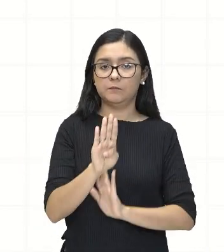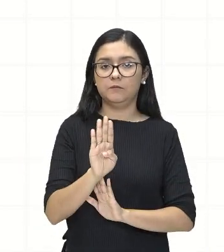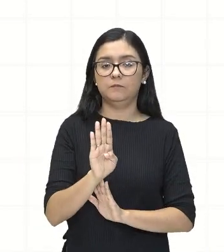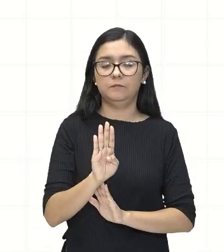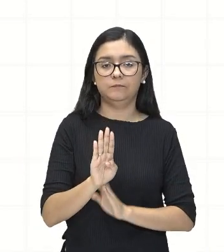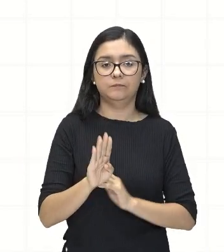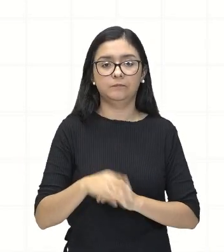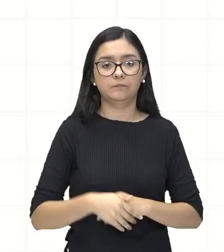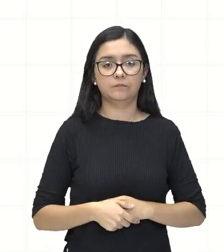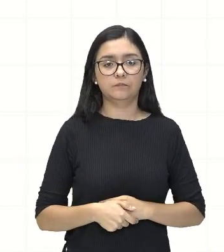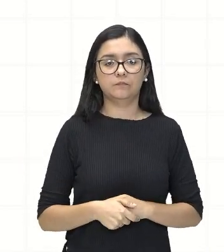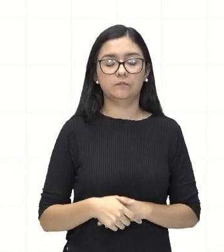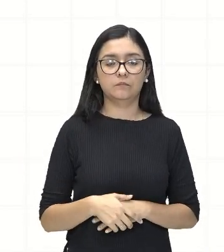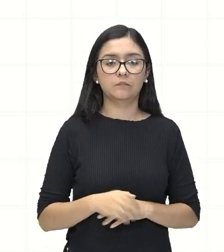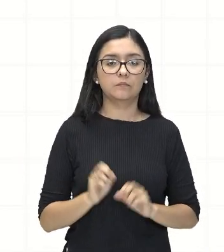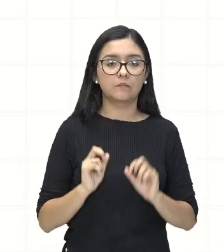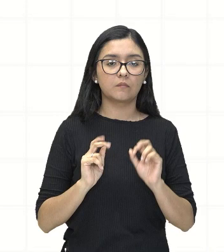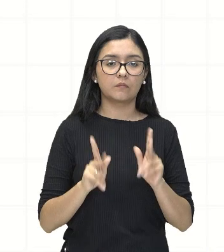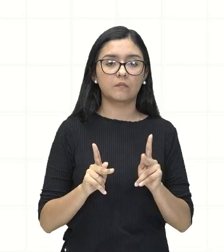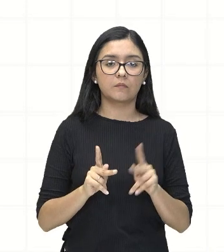Tá? Muito bem.